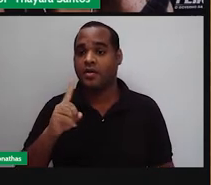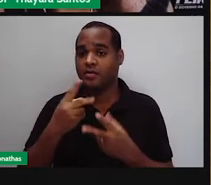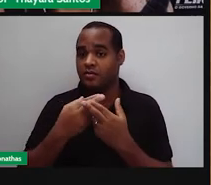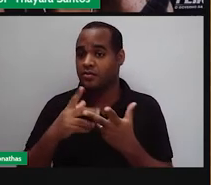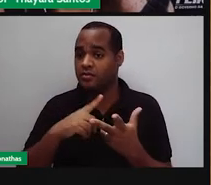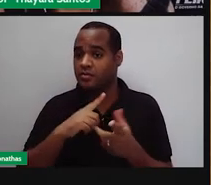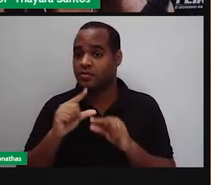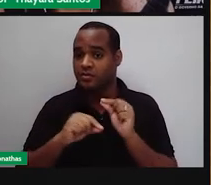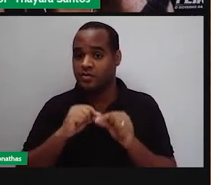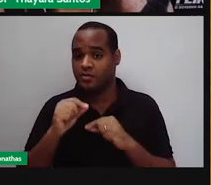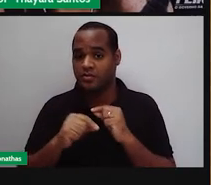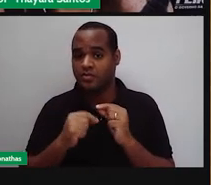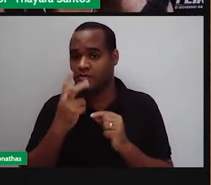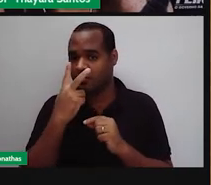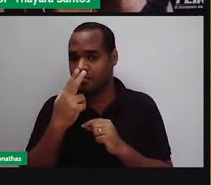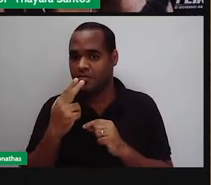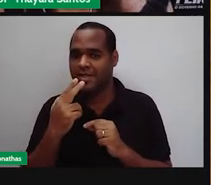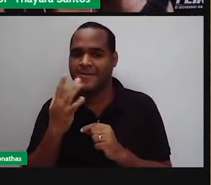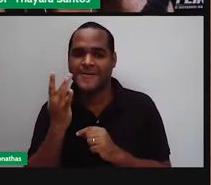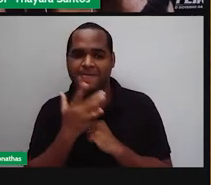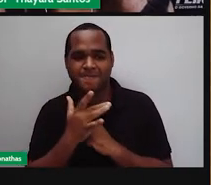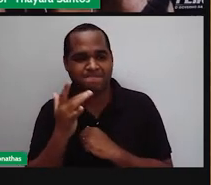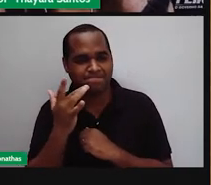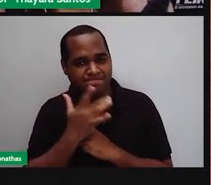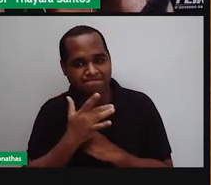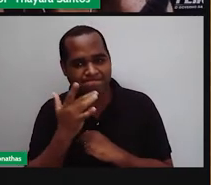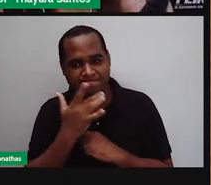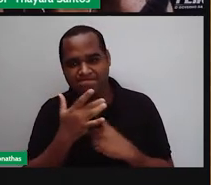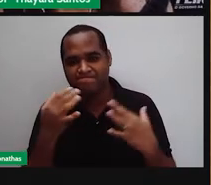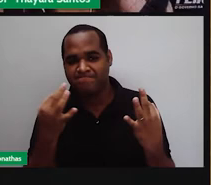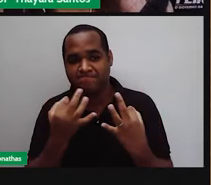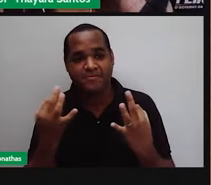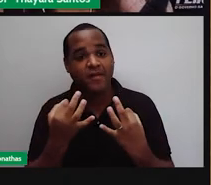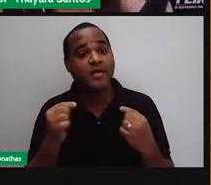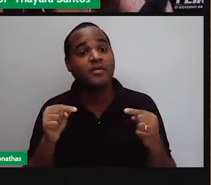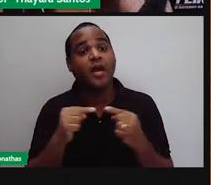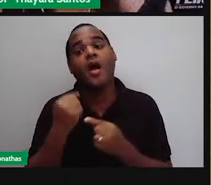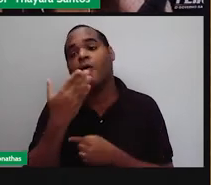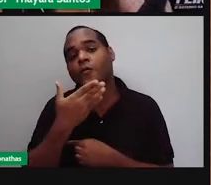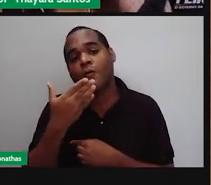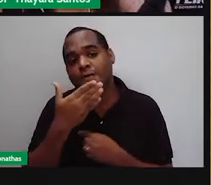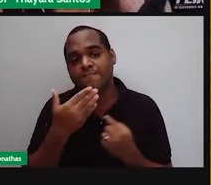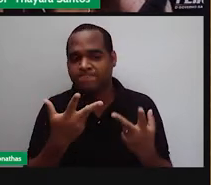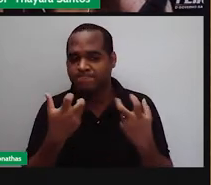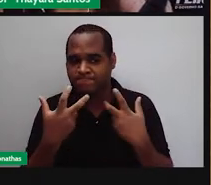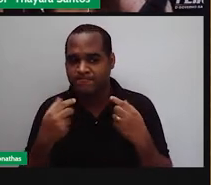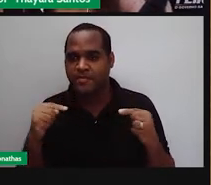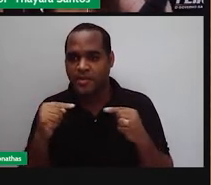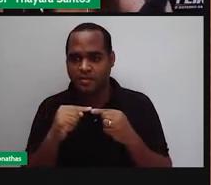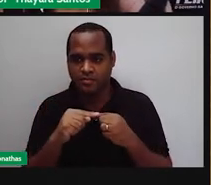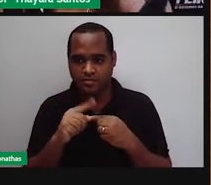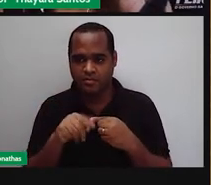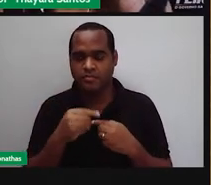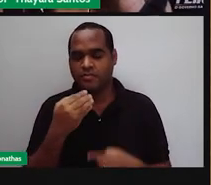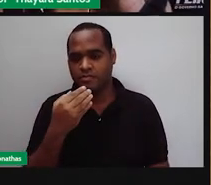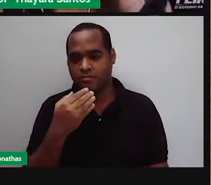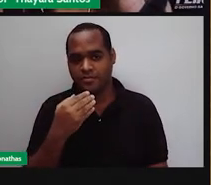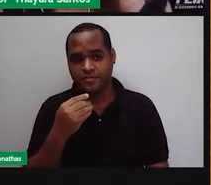definir alimentos que são muito deliciosos. O sabor doce é percebido na ponta da língua.